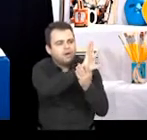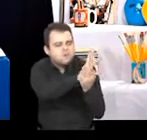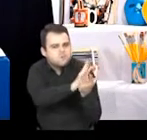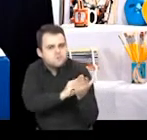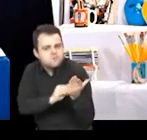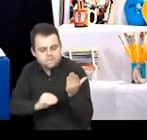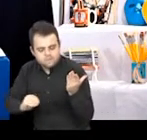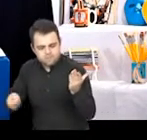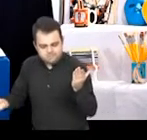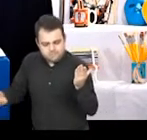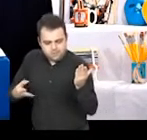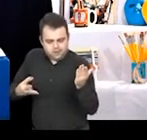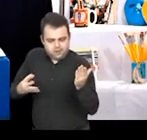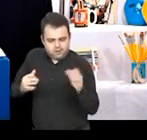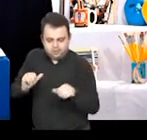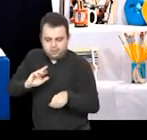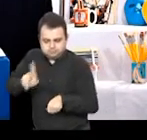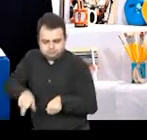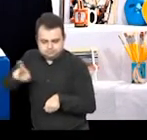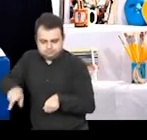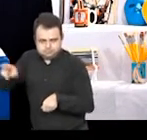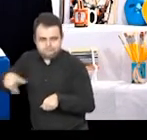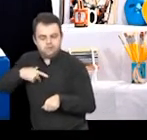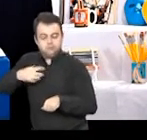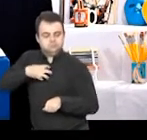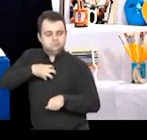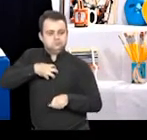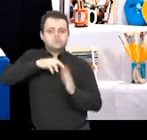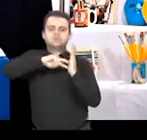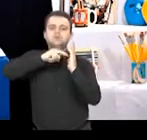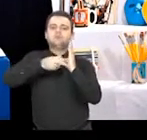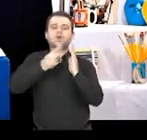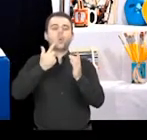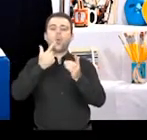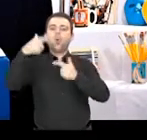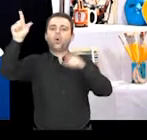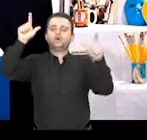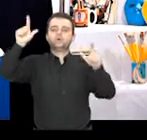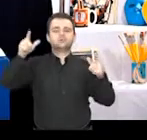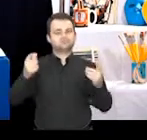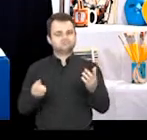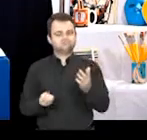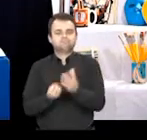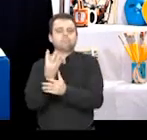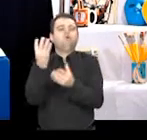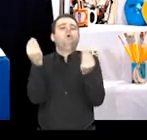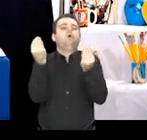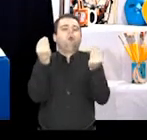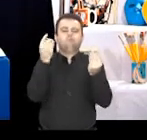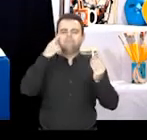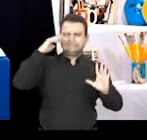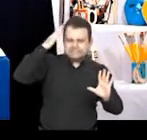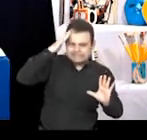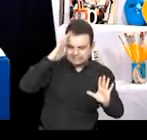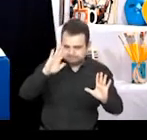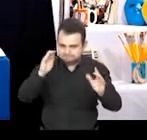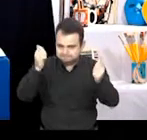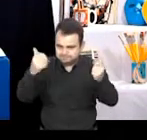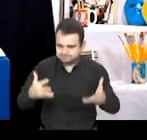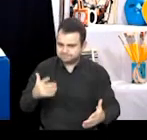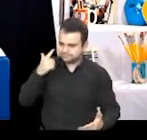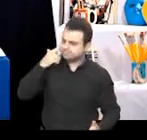novo significado para a obra é muito potente no nosso procedimento. Vamos entender melhor isso.